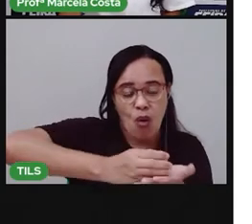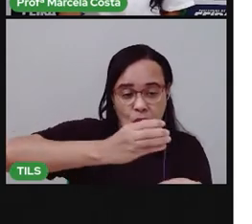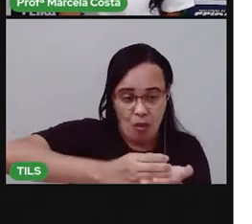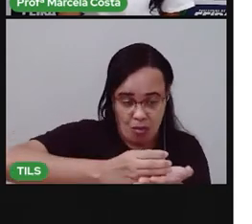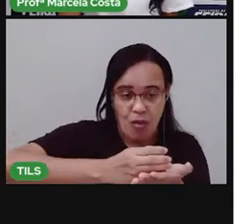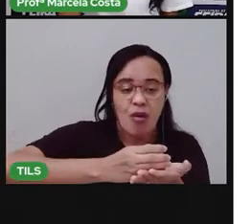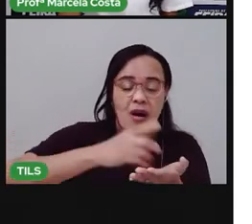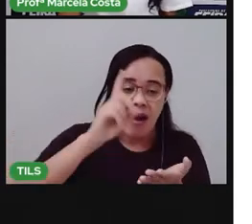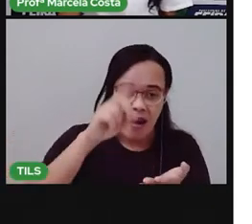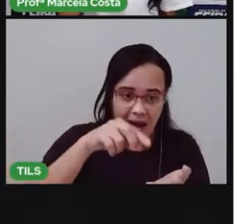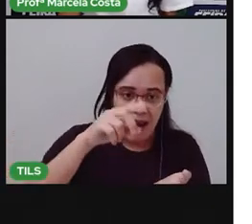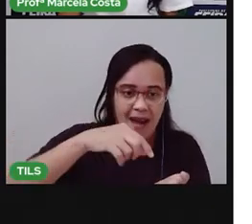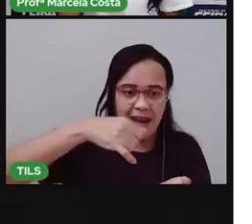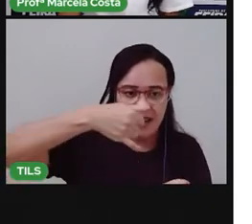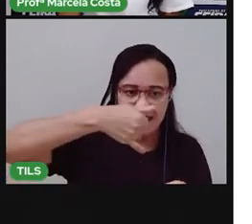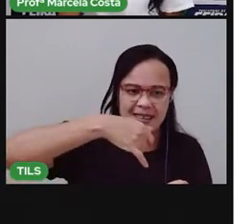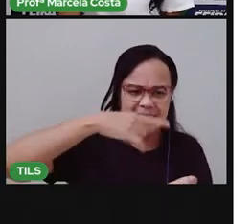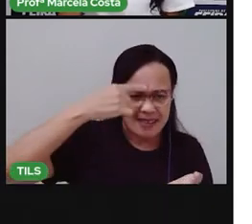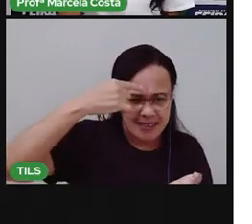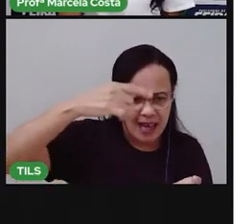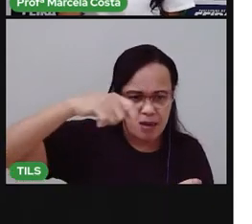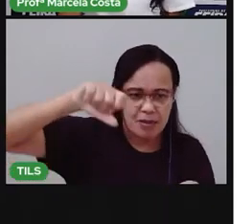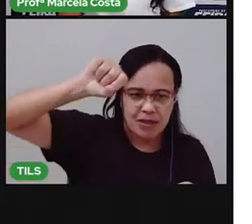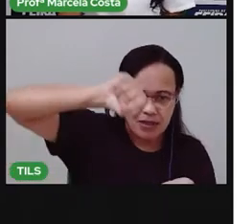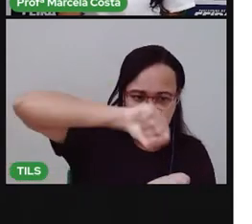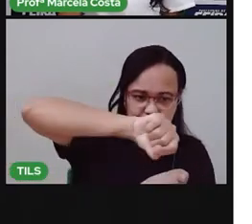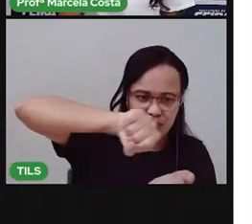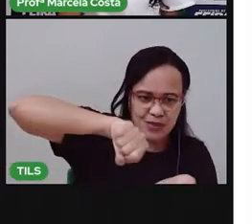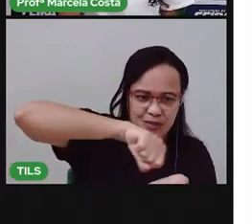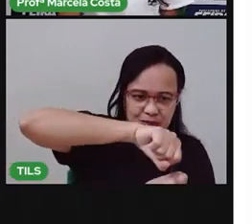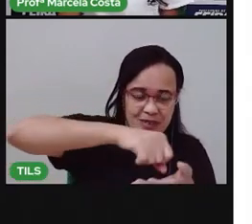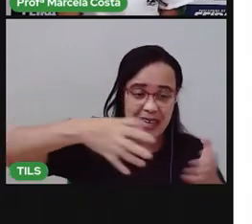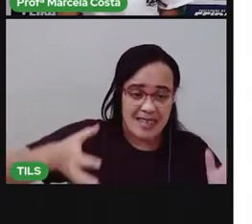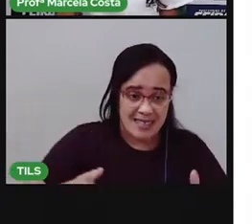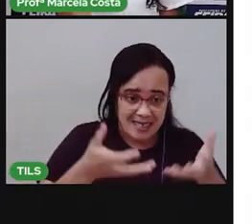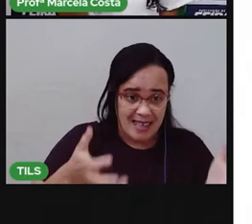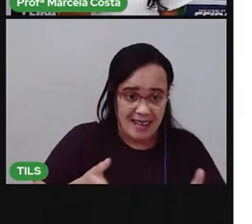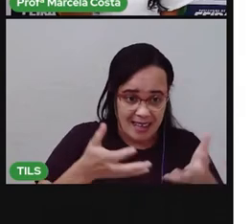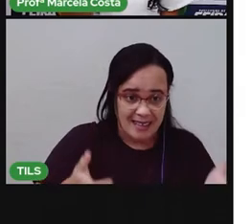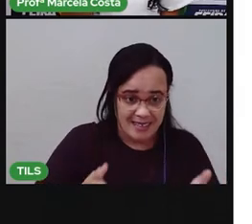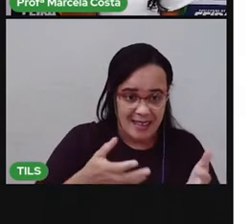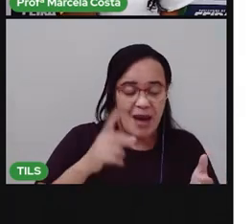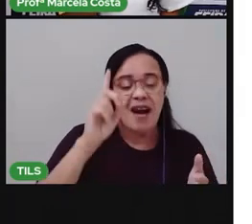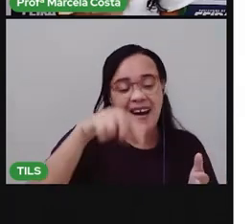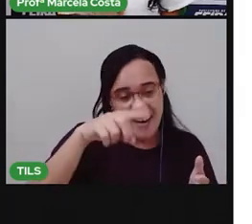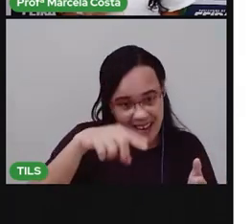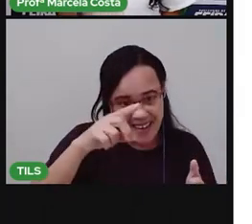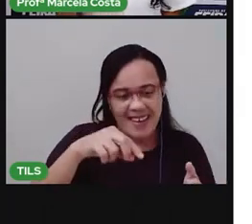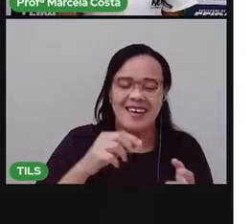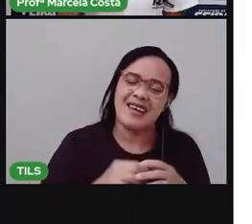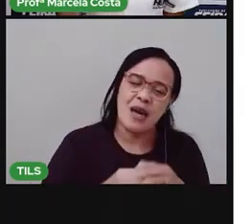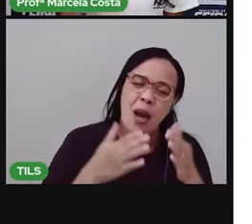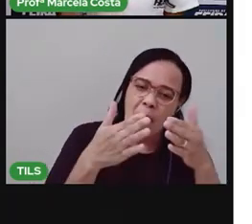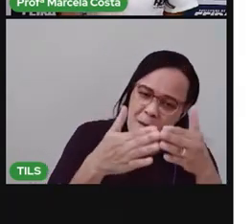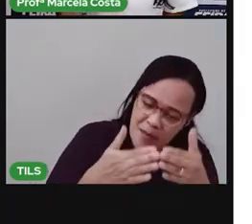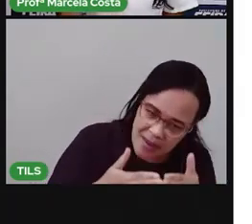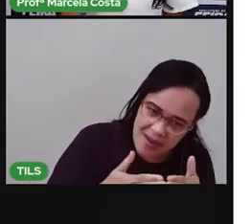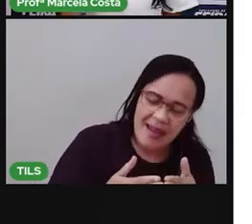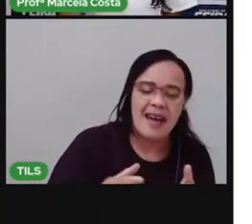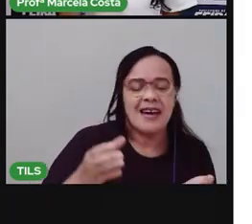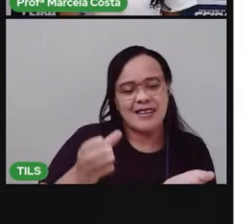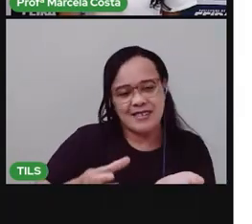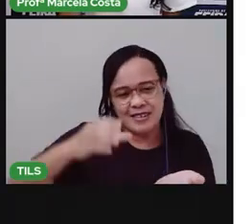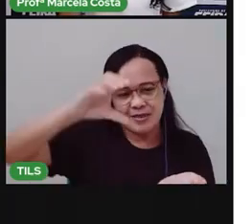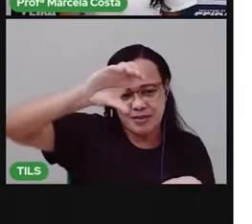aquele vinagre que a sua mãe usa para cozinhar pede aí um pouquinho para ela ó mamãe vou precisar de um vinagre para